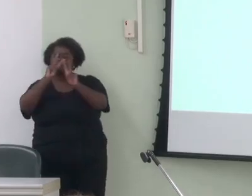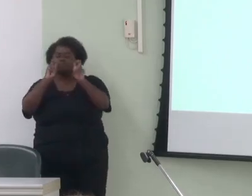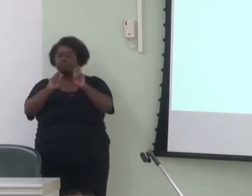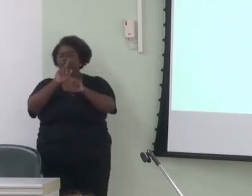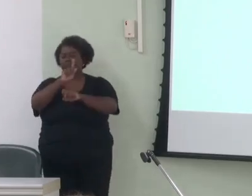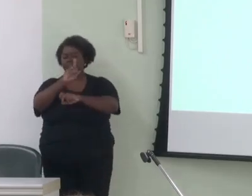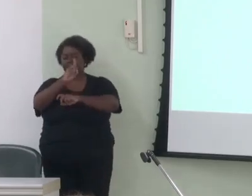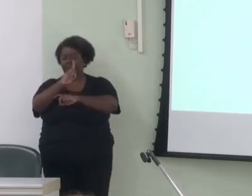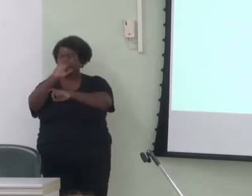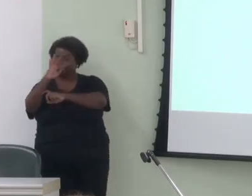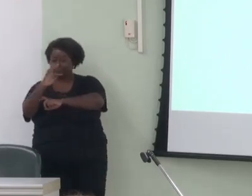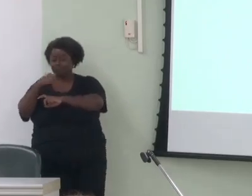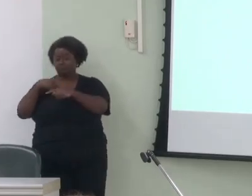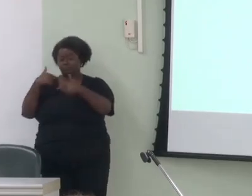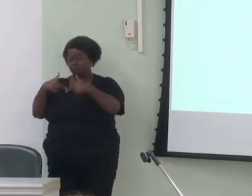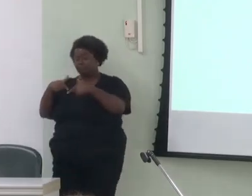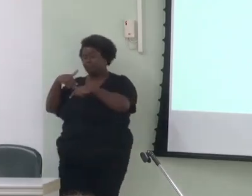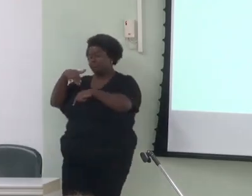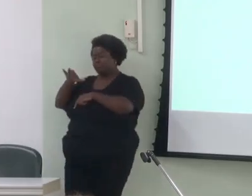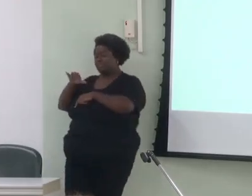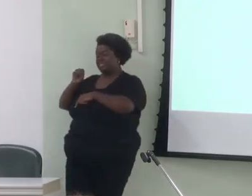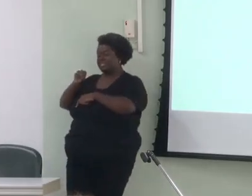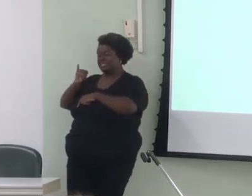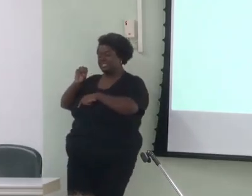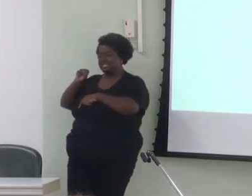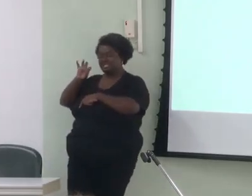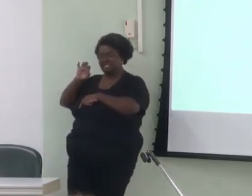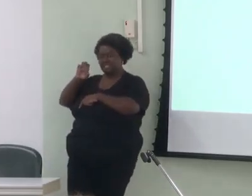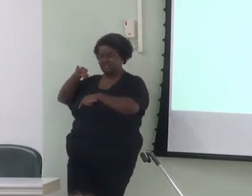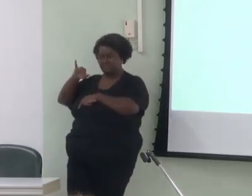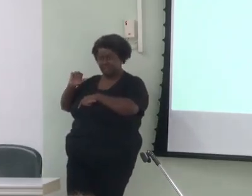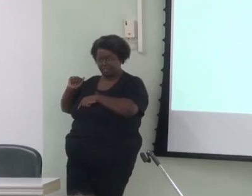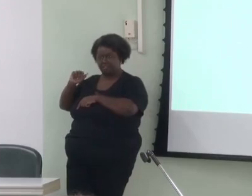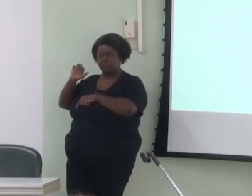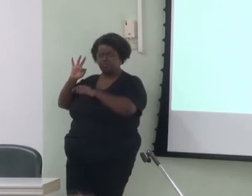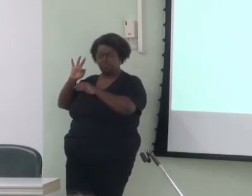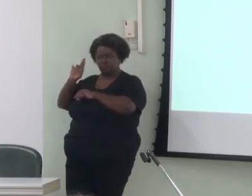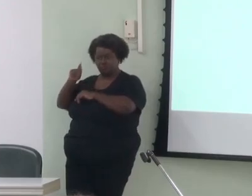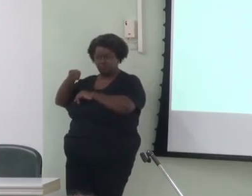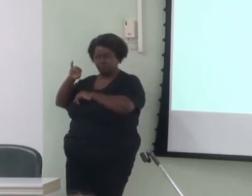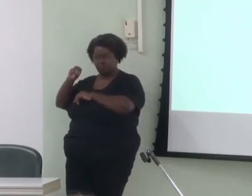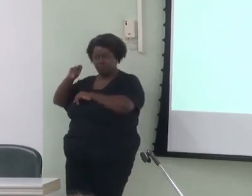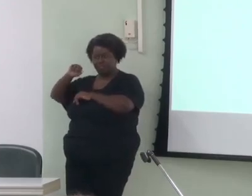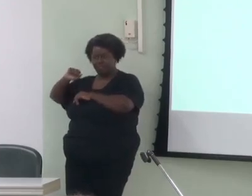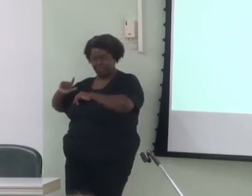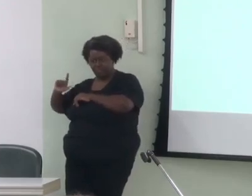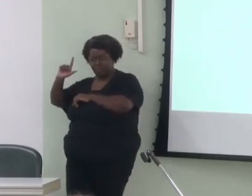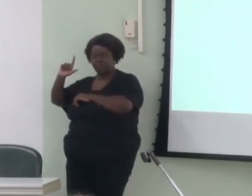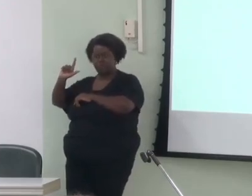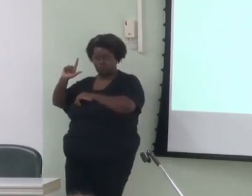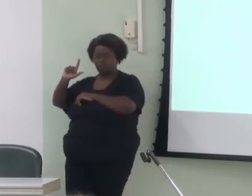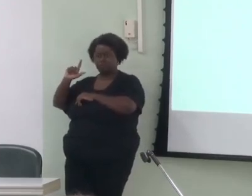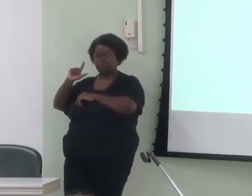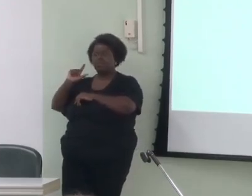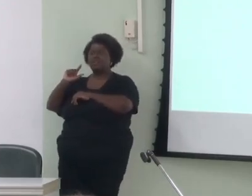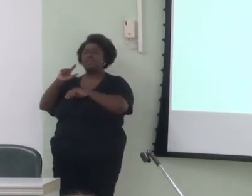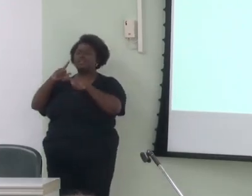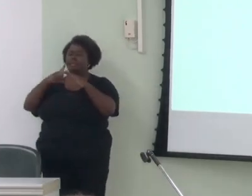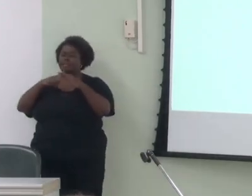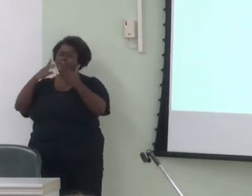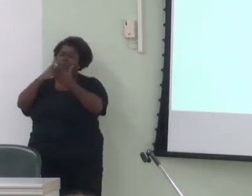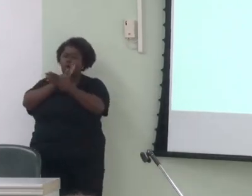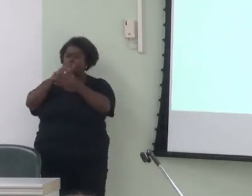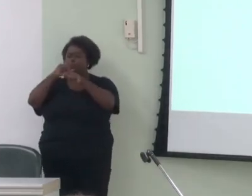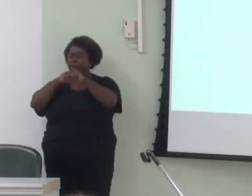trabalho com o sistema funcional, que tem algumas semelhanças pela origem. Em algum momento tinha convergências, foram